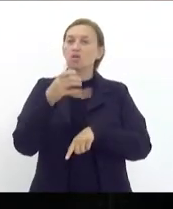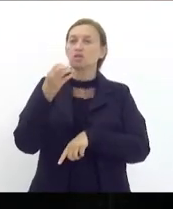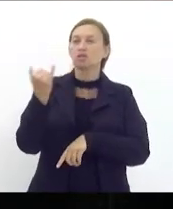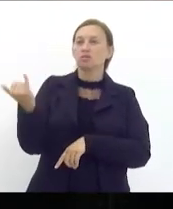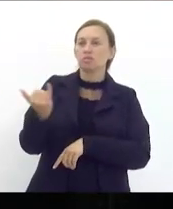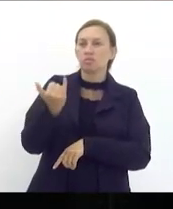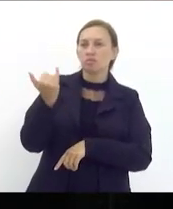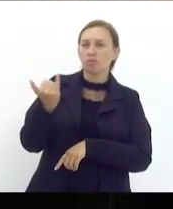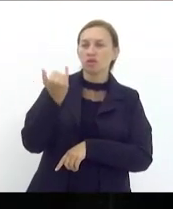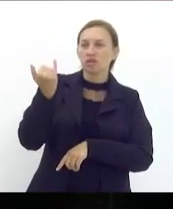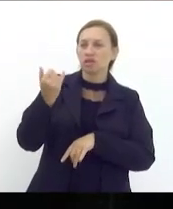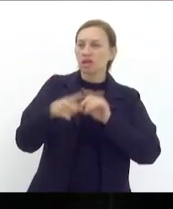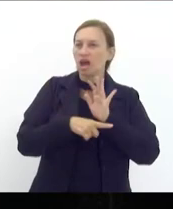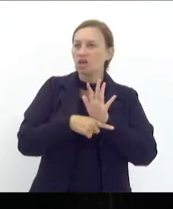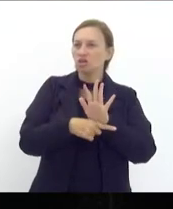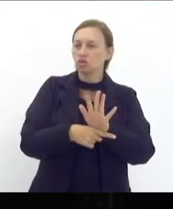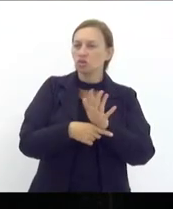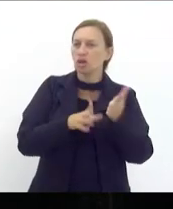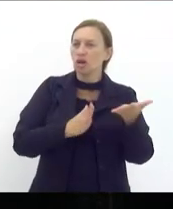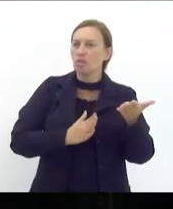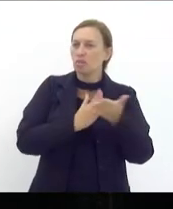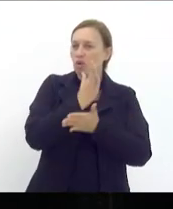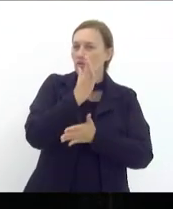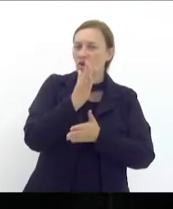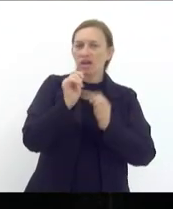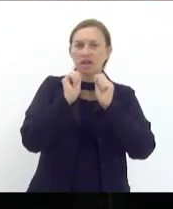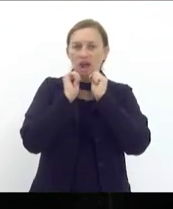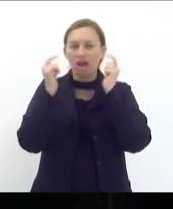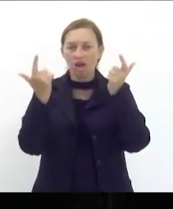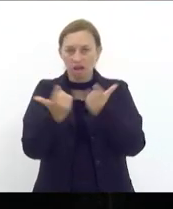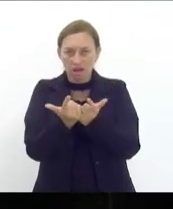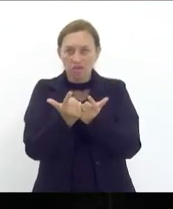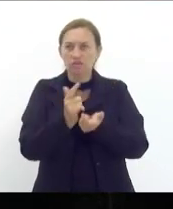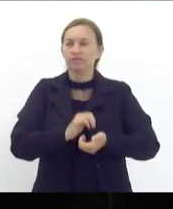contribuições aprovadas por esta casa